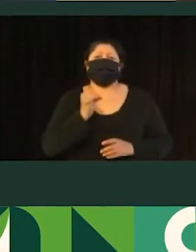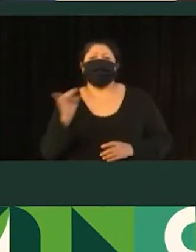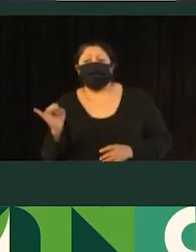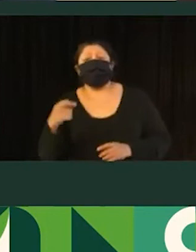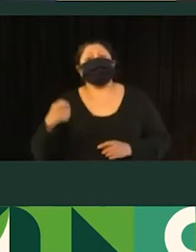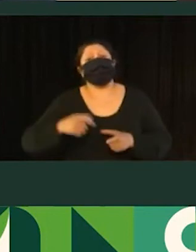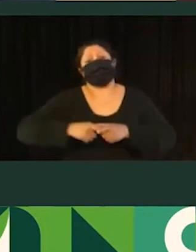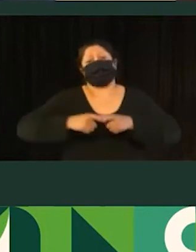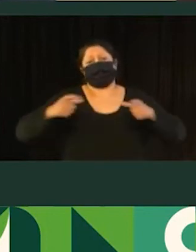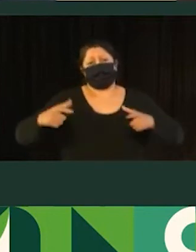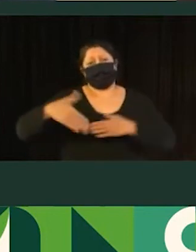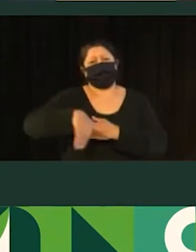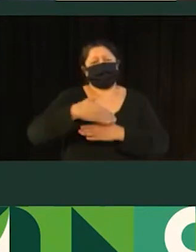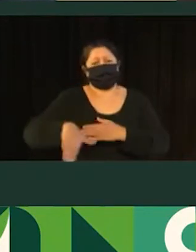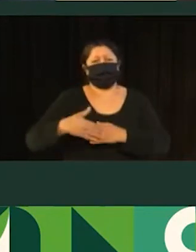serem ampliadas.